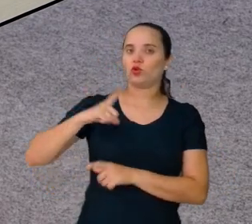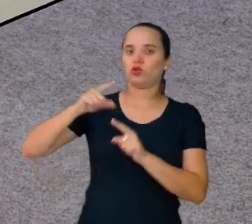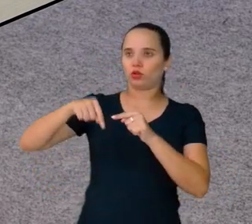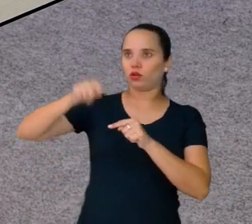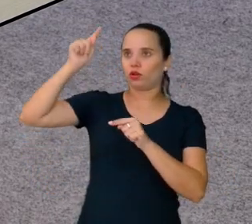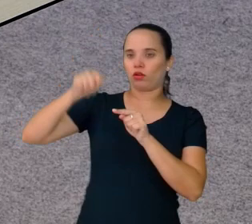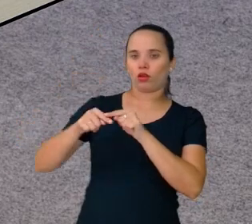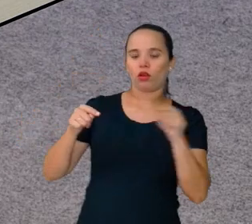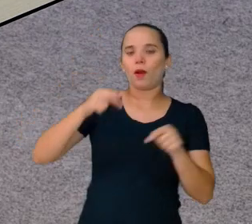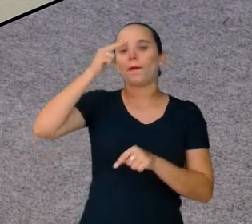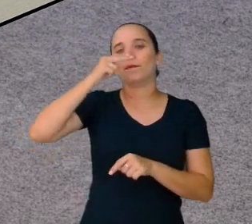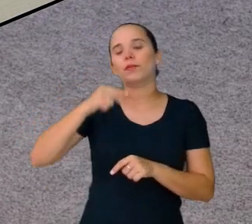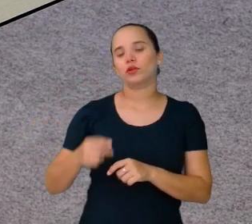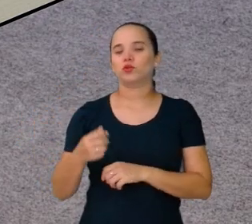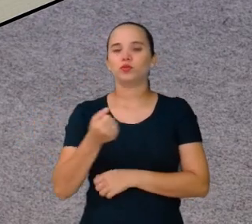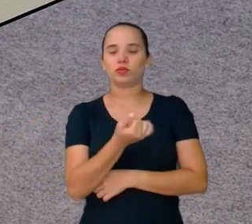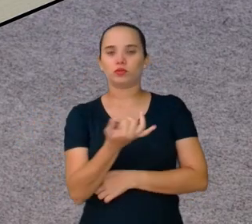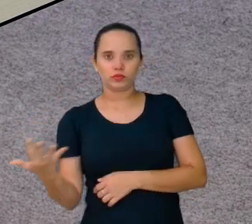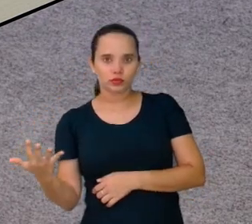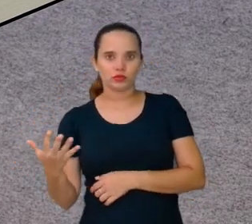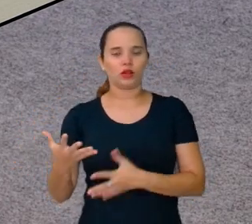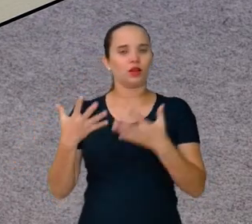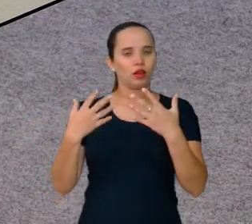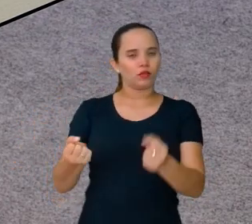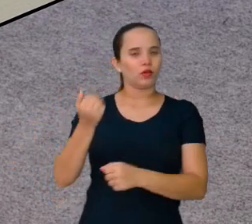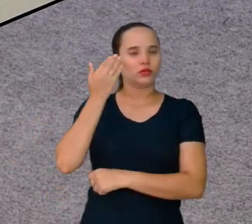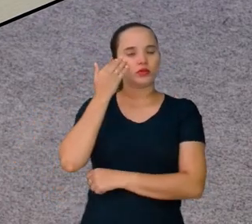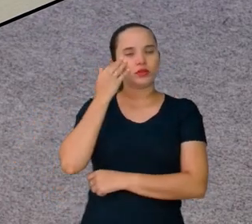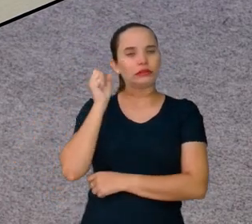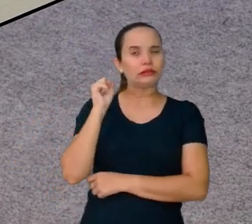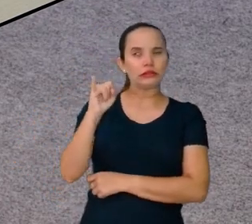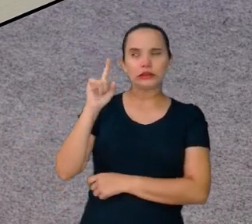36. Vamos ver se é de lado 5.